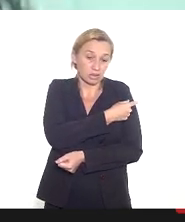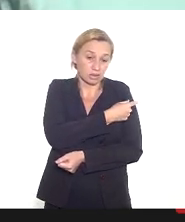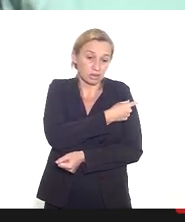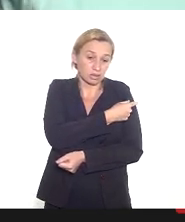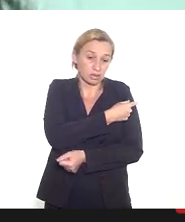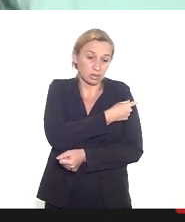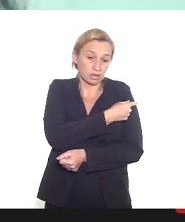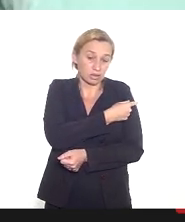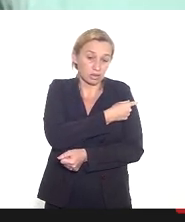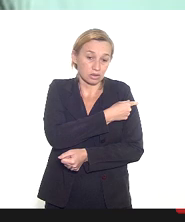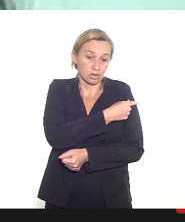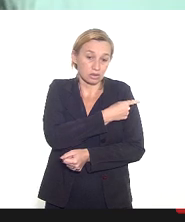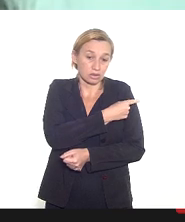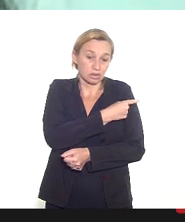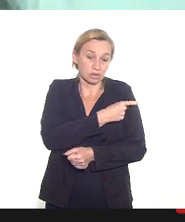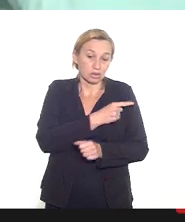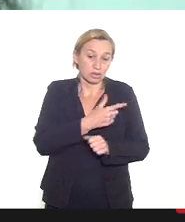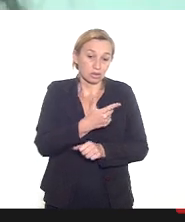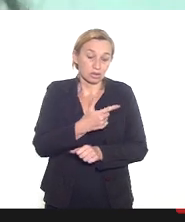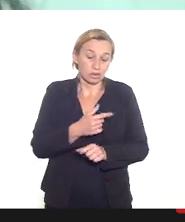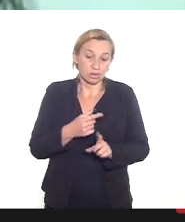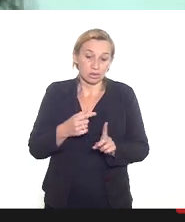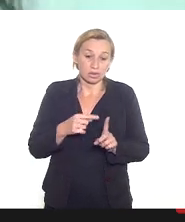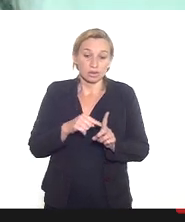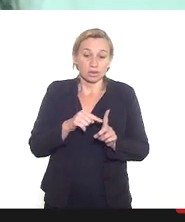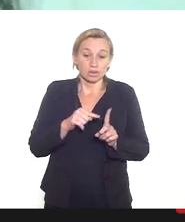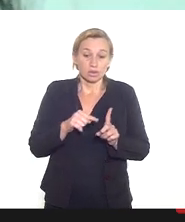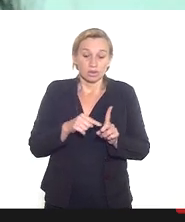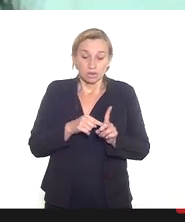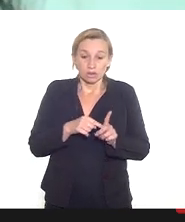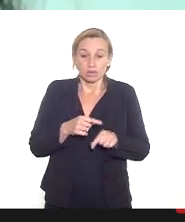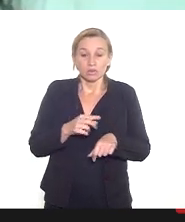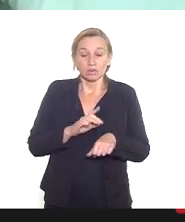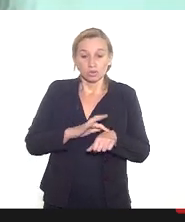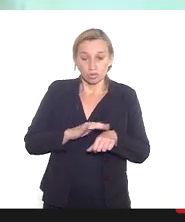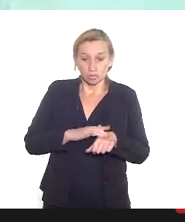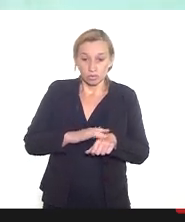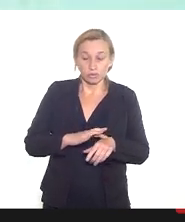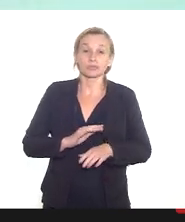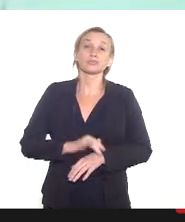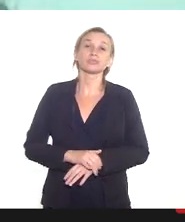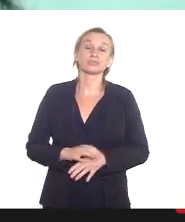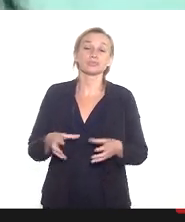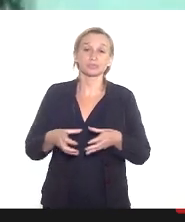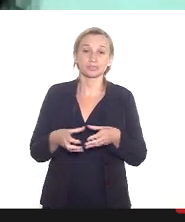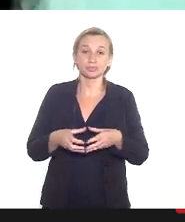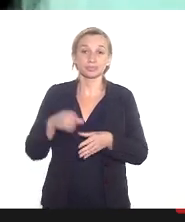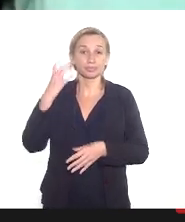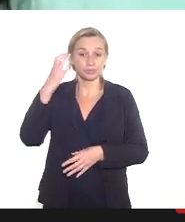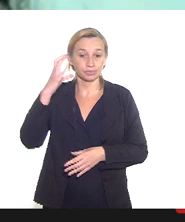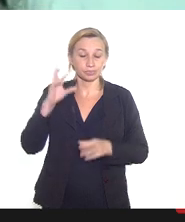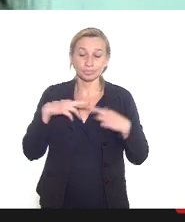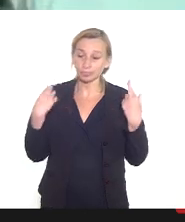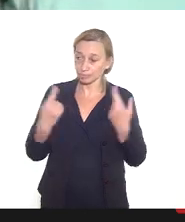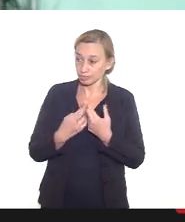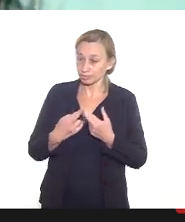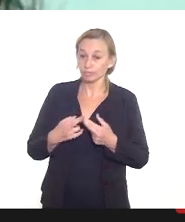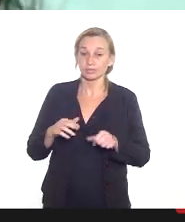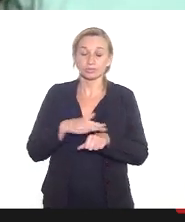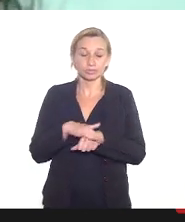comorbidade dito isso o comitê científico se reuniu fez